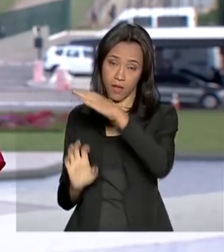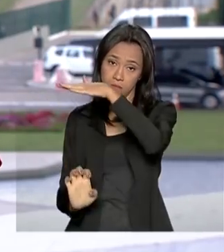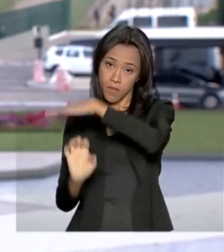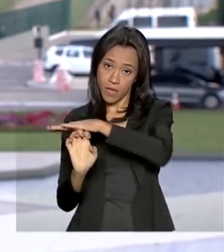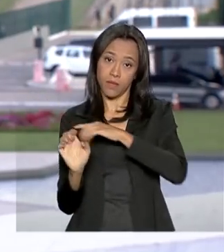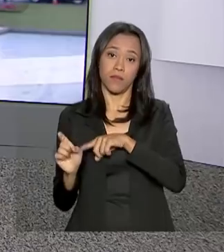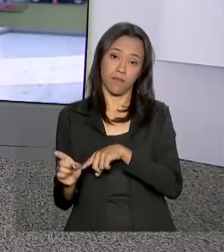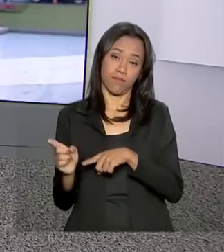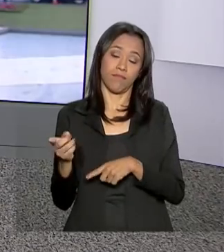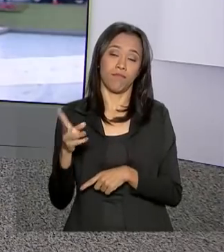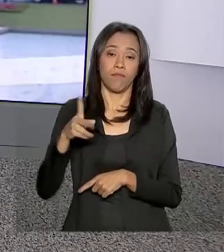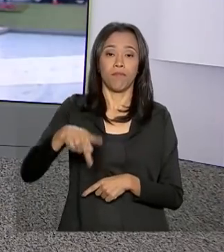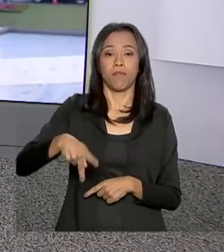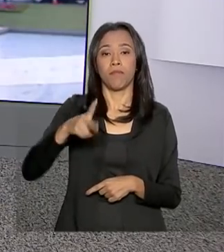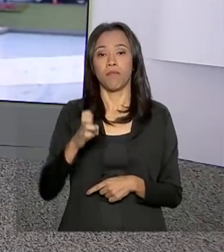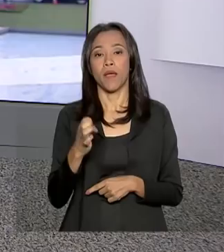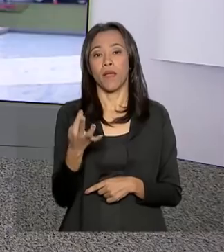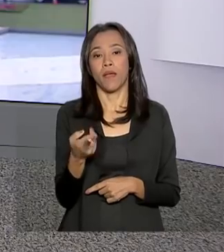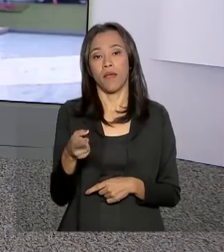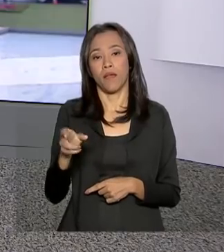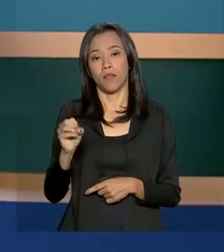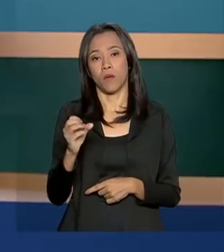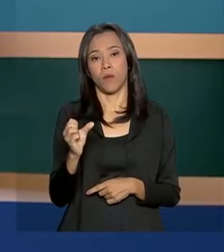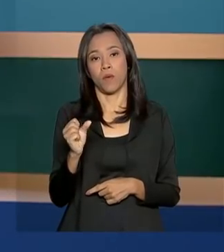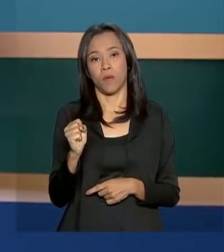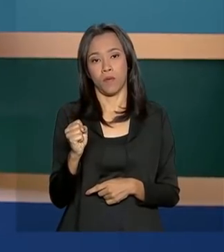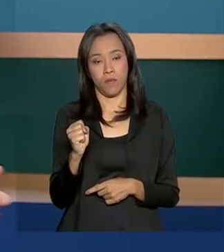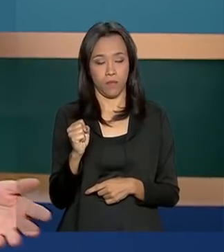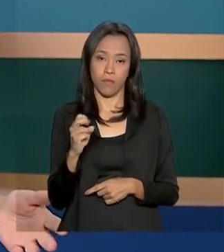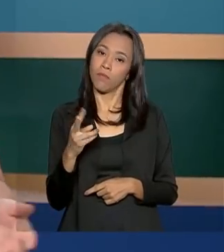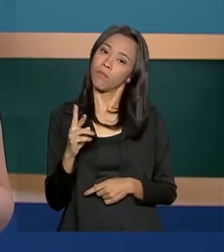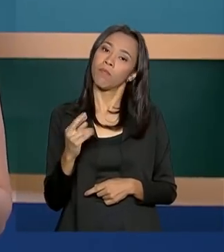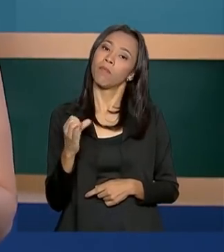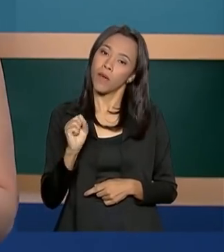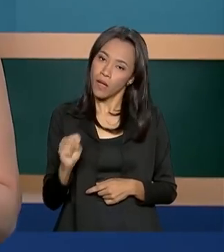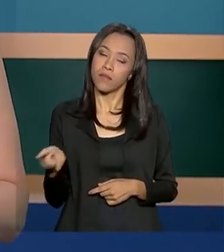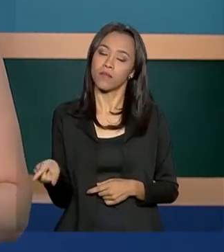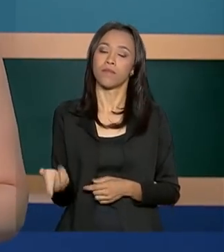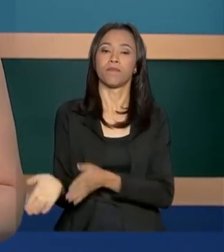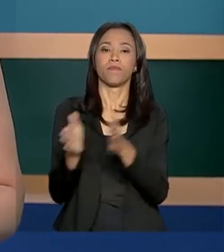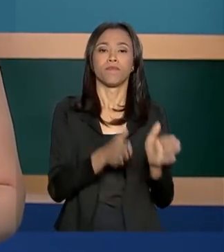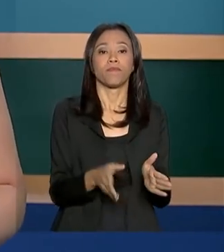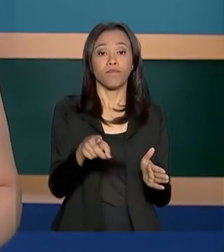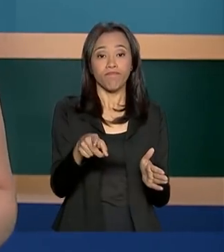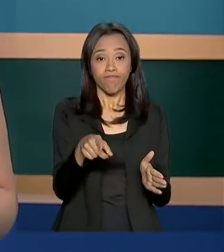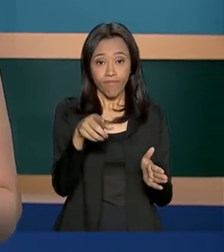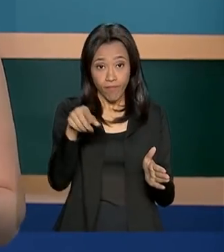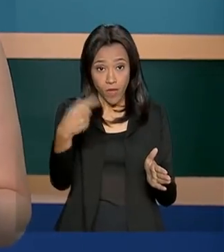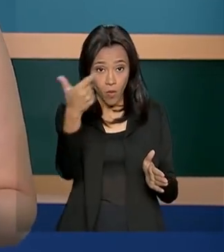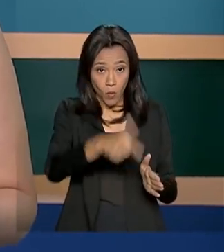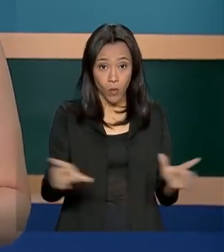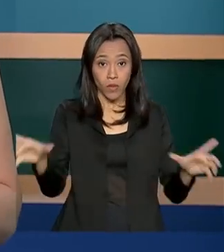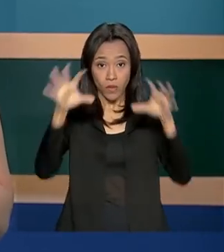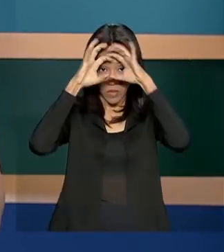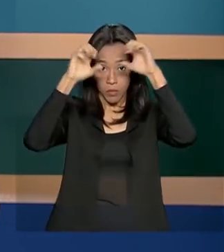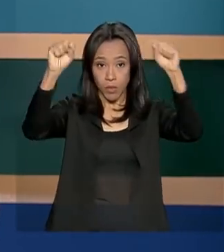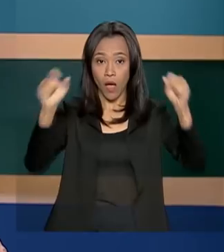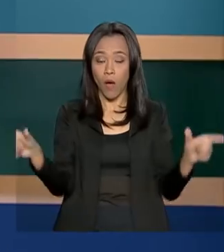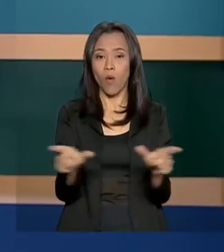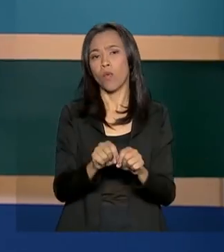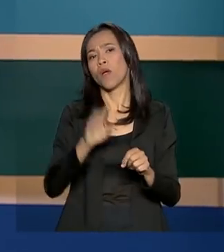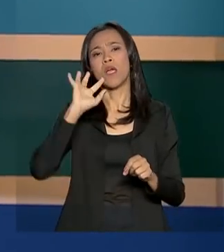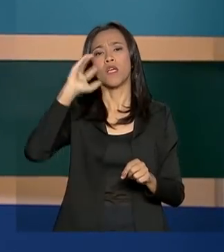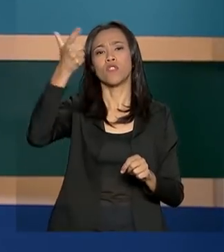Carla, volto com você. Obrigada, Selma, pela sua participação. Por unanimidade, a sexta turma do Superior Tribunal de Justiça decidiu